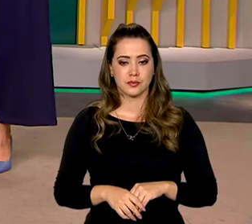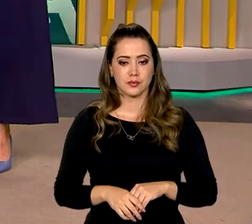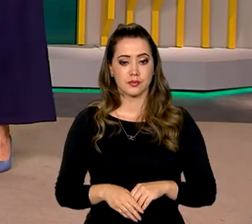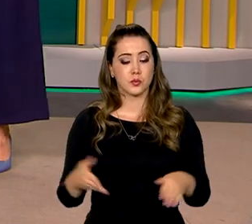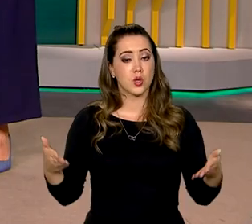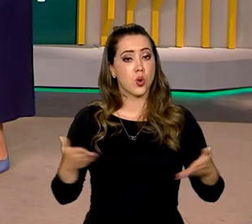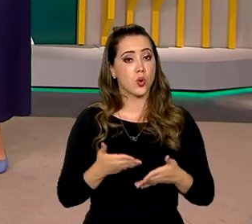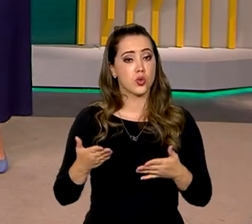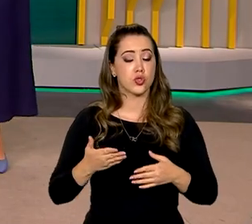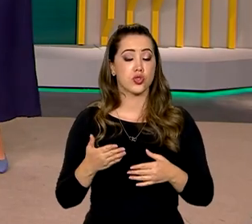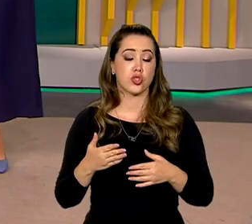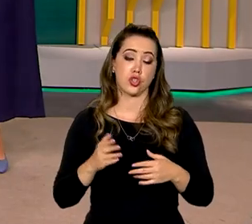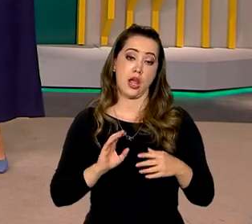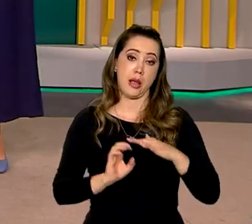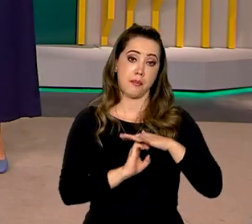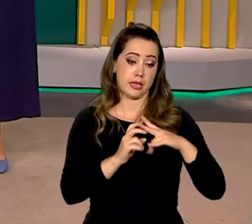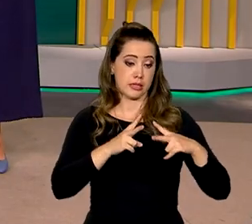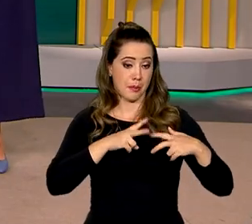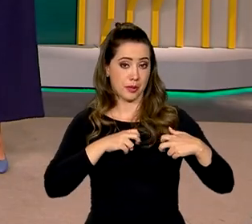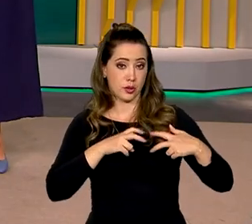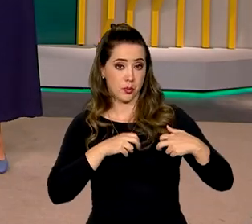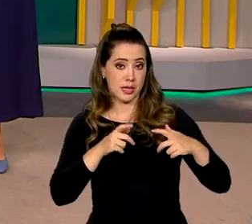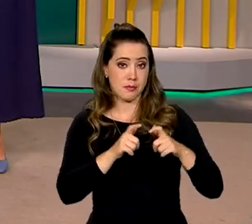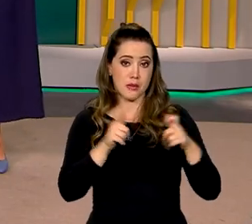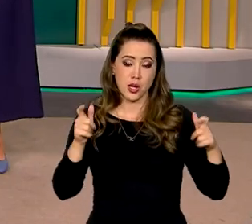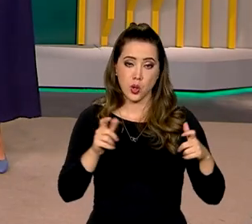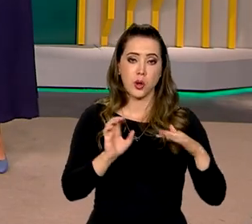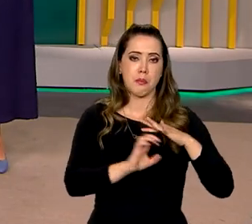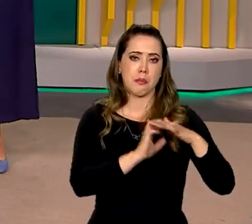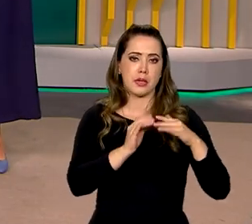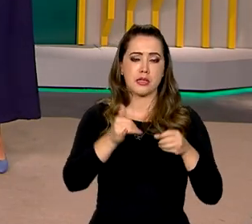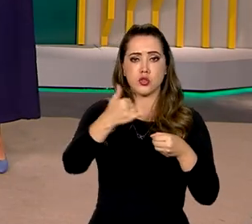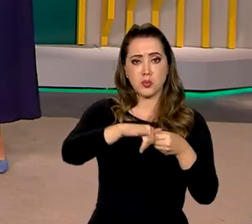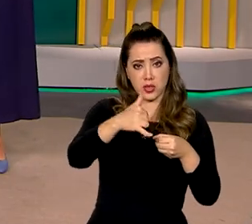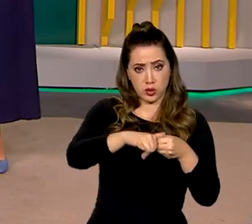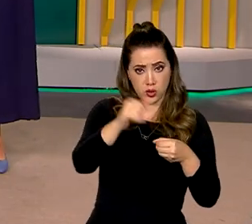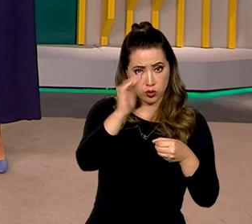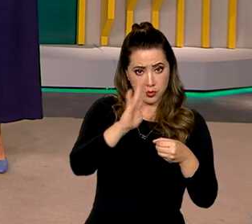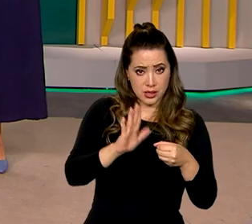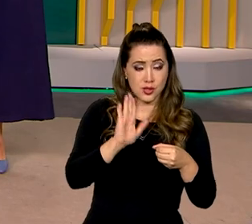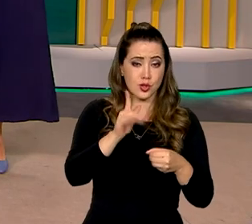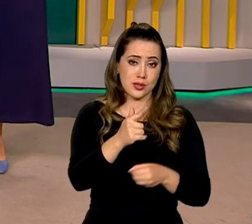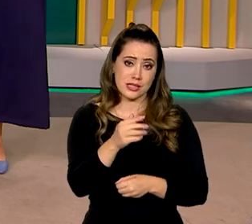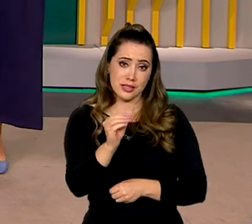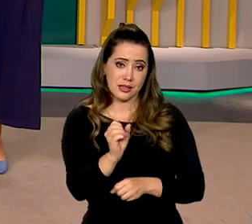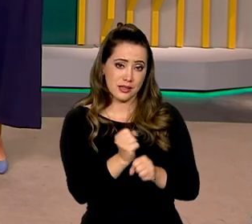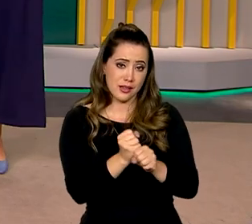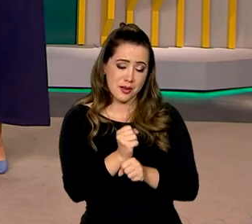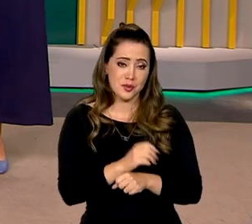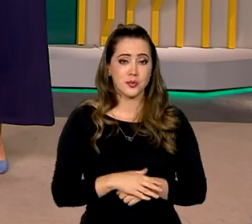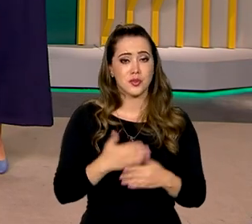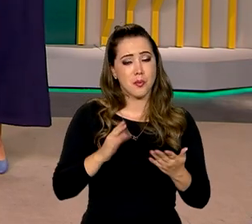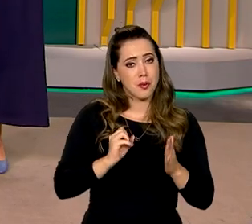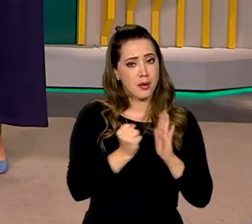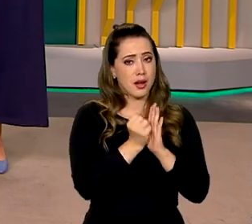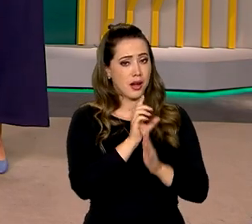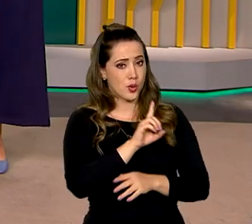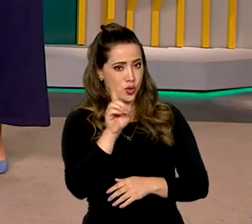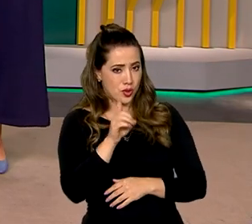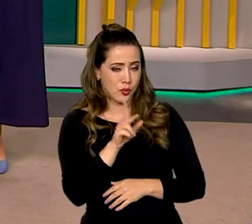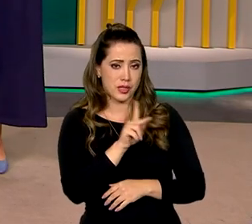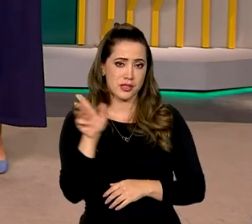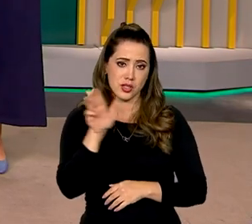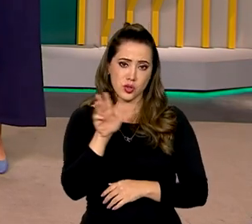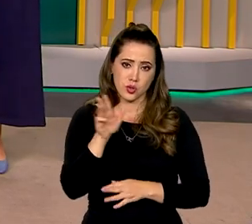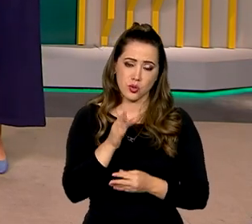Hoje a Petrobras, maior empresa de petróleo do Brasil, completa 70 anos, Ana. E para marcar a data, o presidente Lula